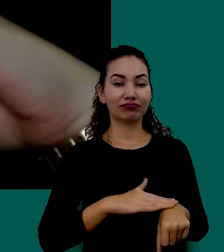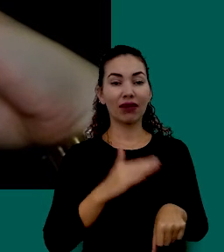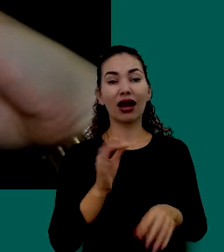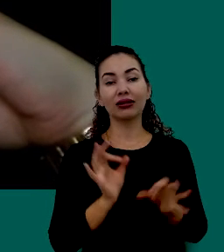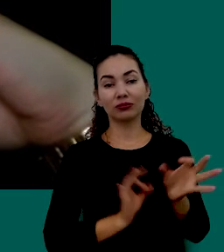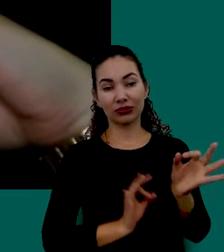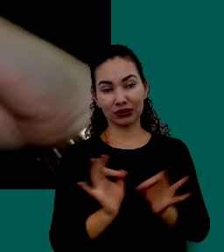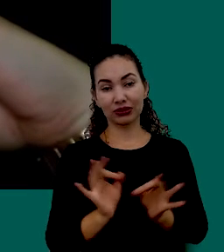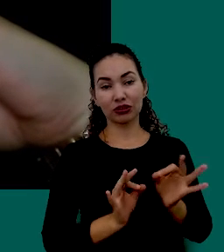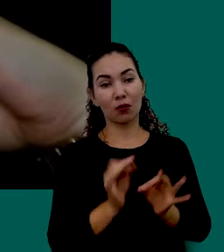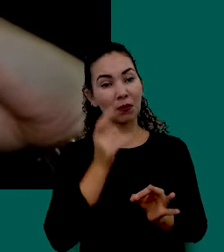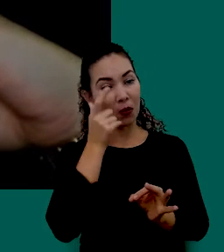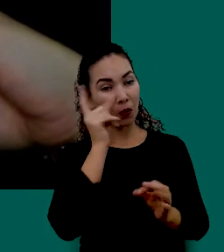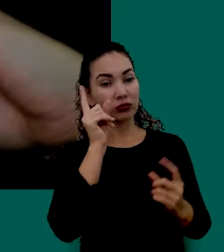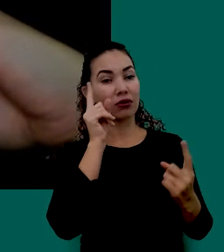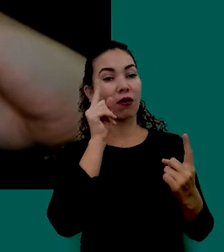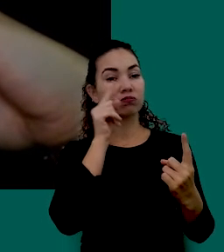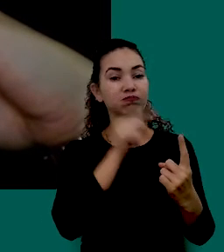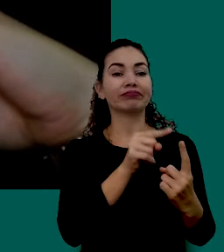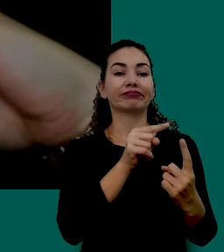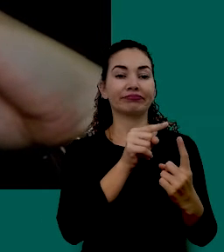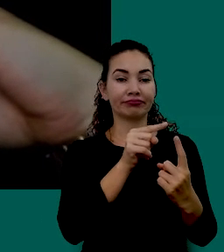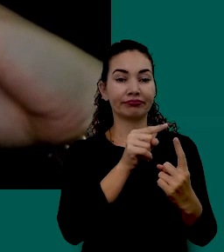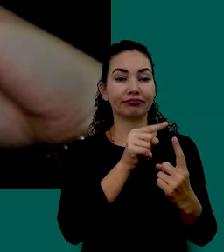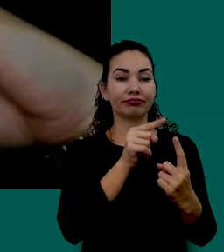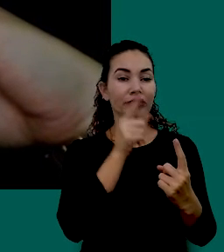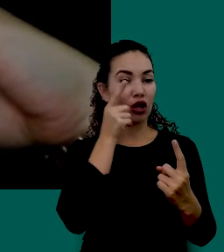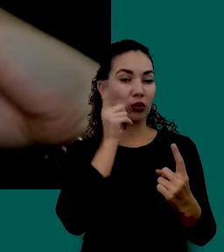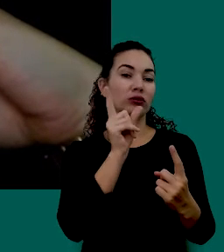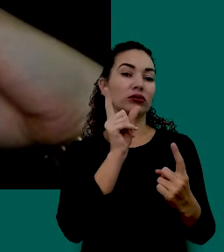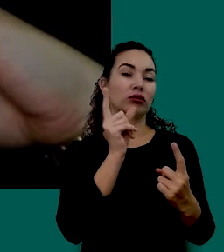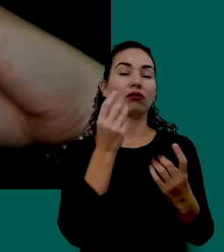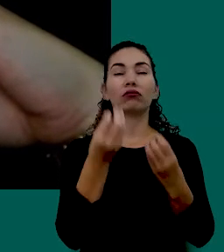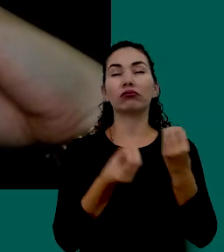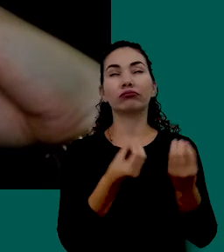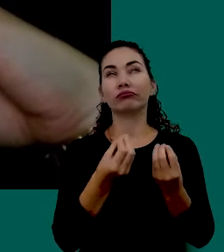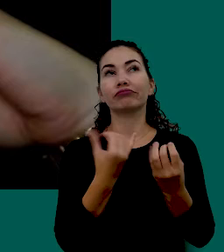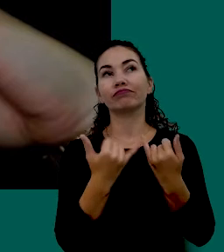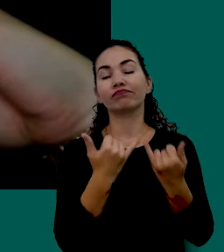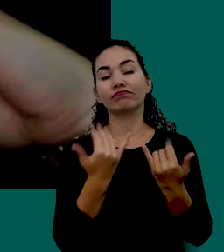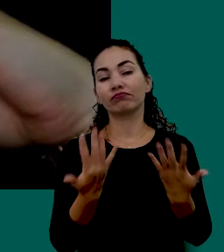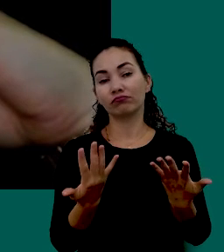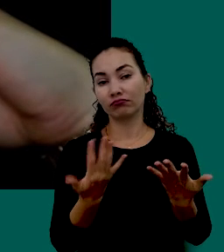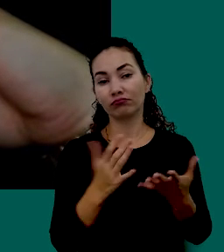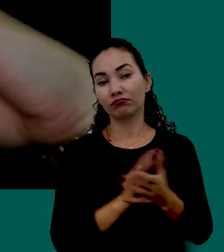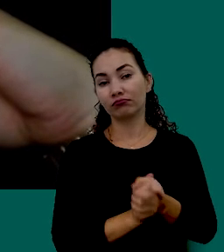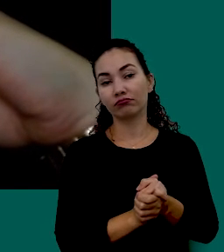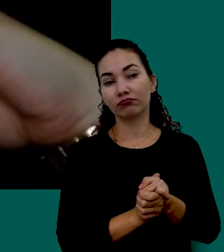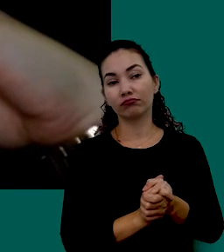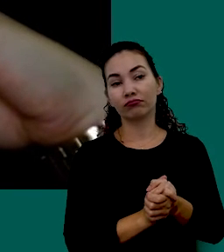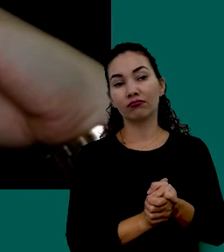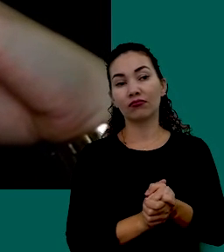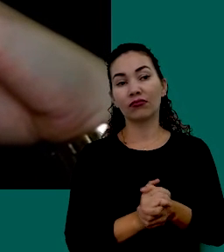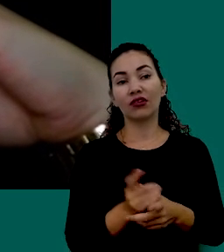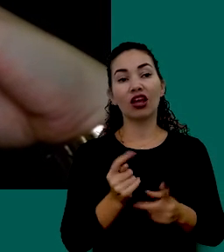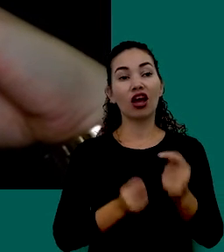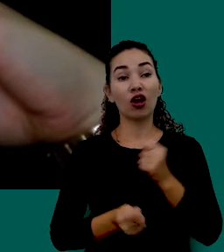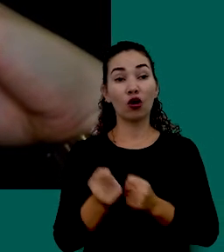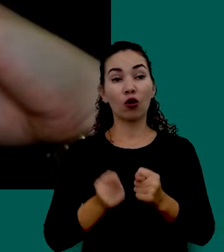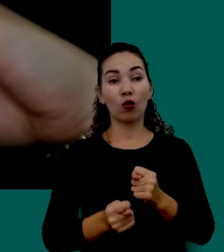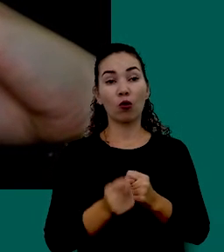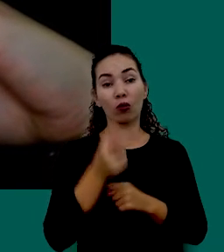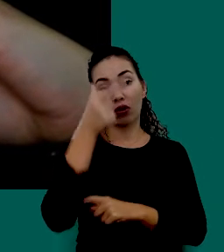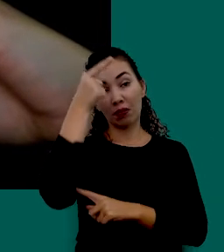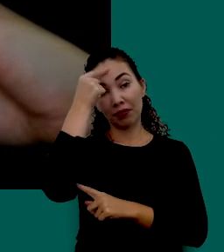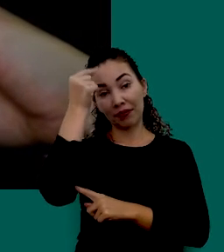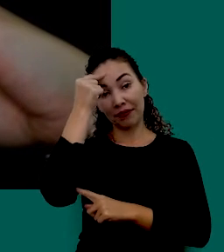Planejamento Para Serem Alcançados Como Por Exemplo Economizar Para Faculdade